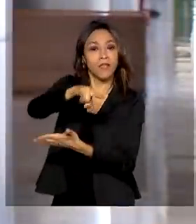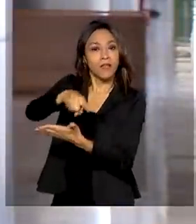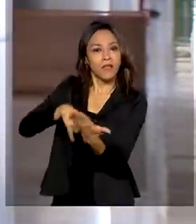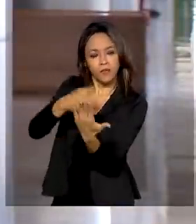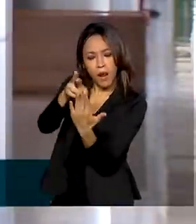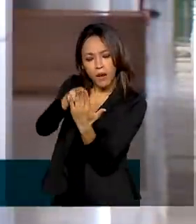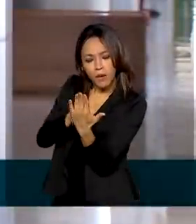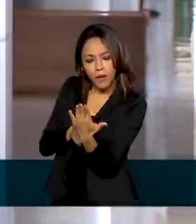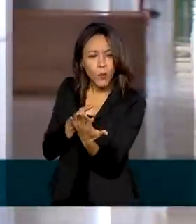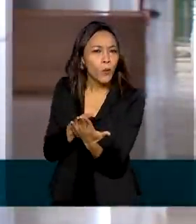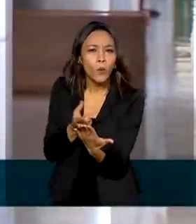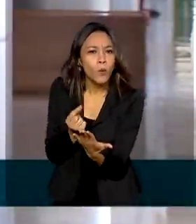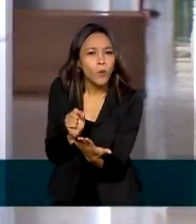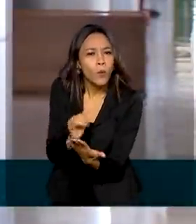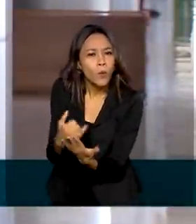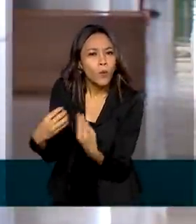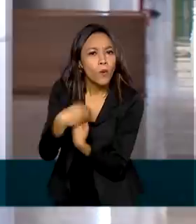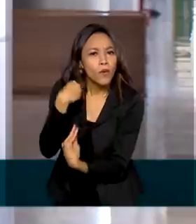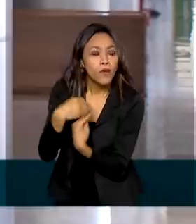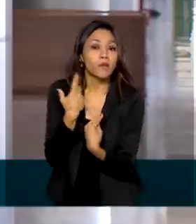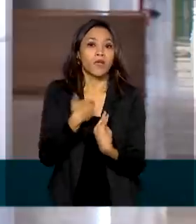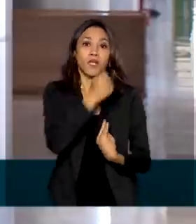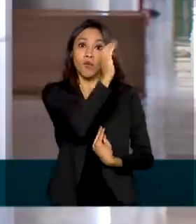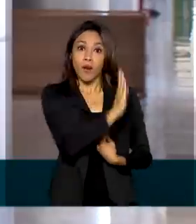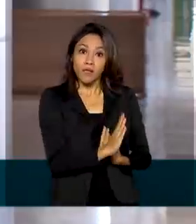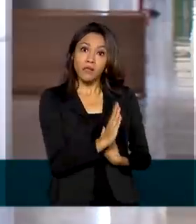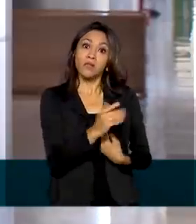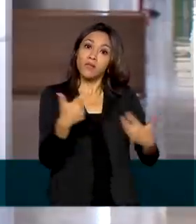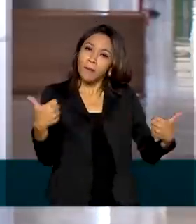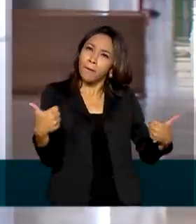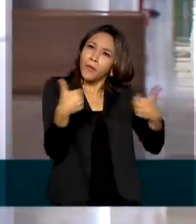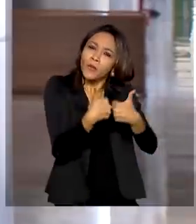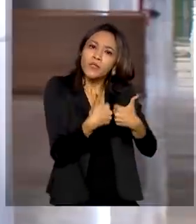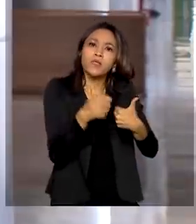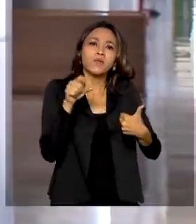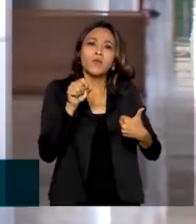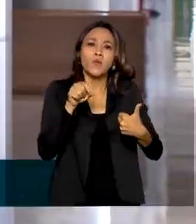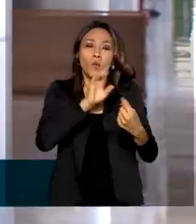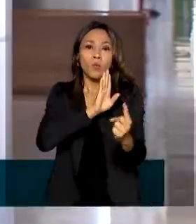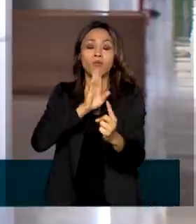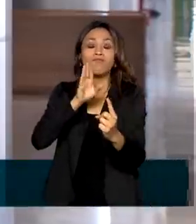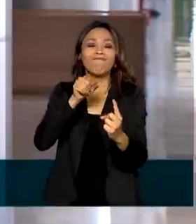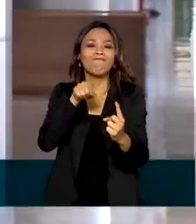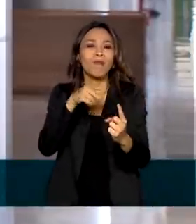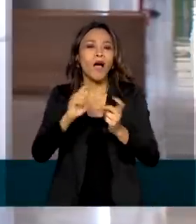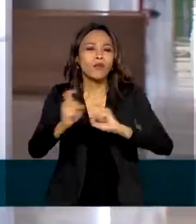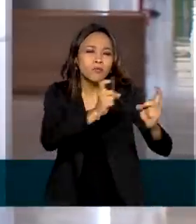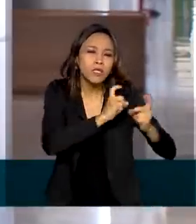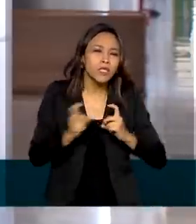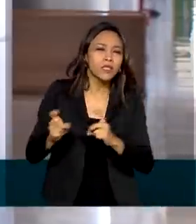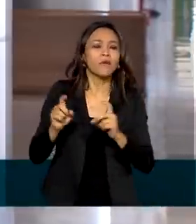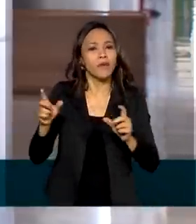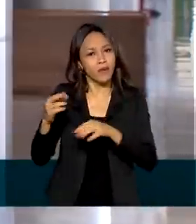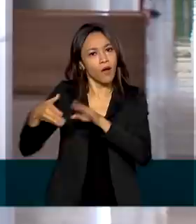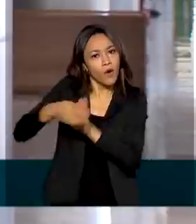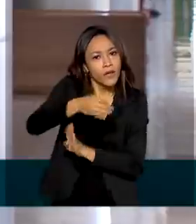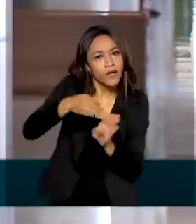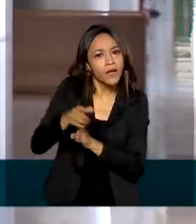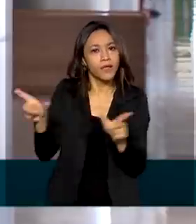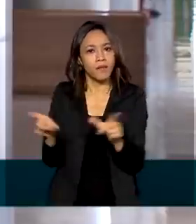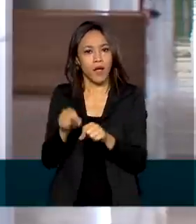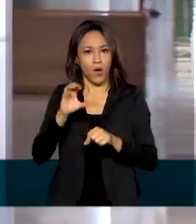recomendações para que o Brasil se aproxime do modelo de governança ideal indicado pela OCDE e traz orientações como o